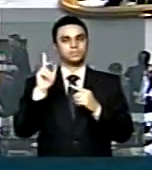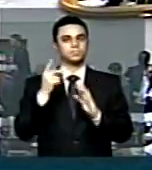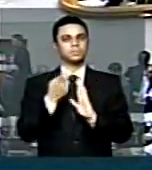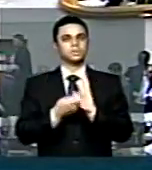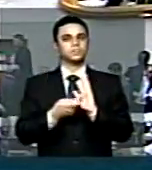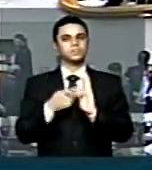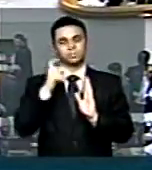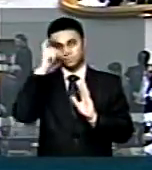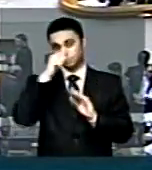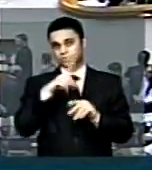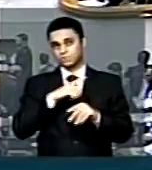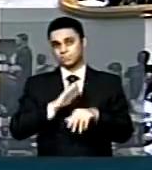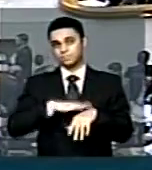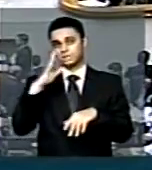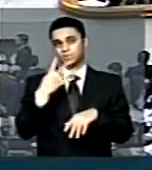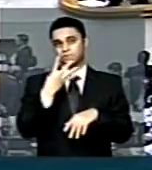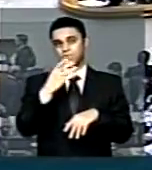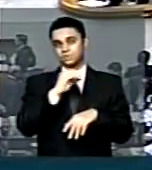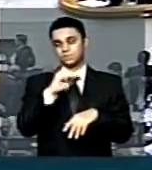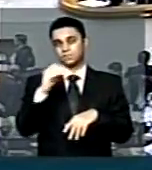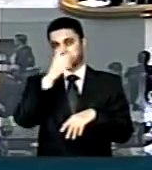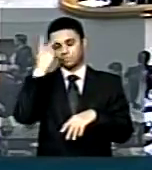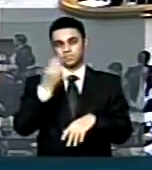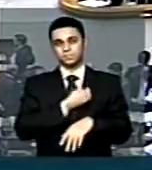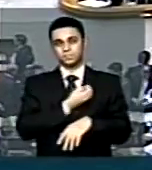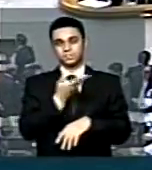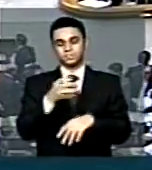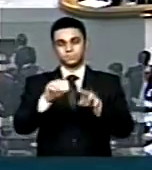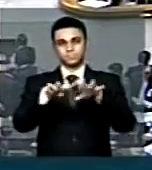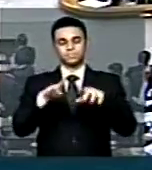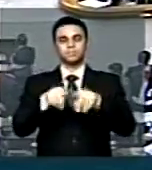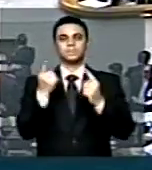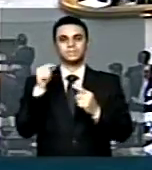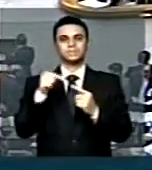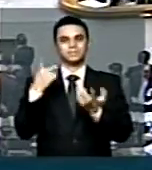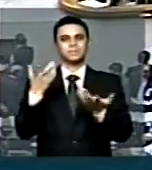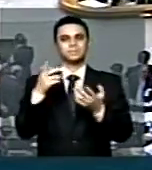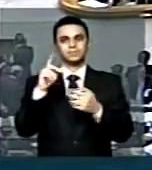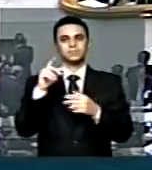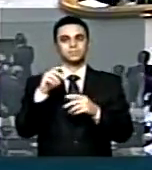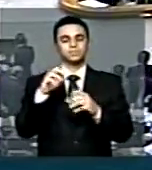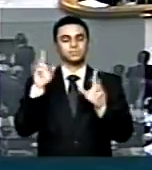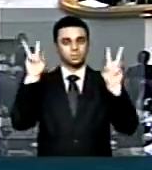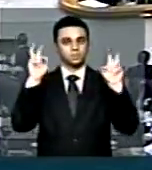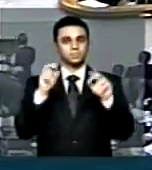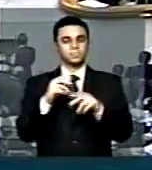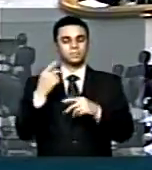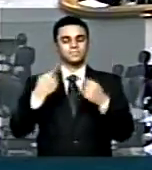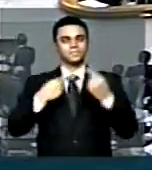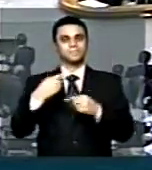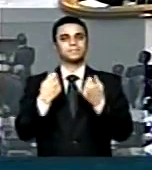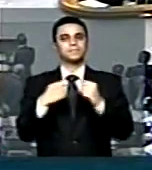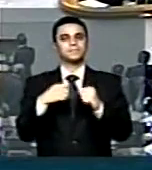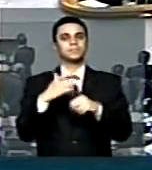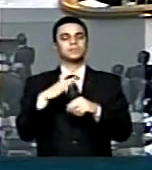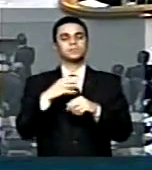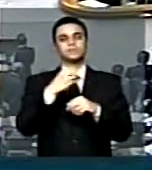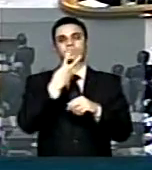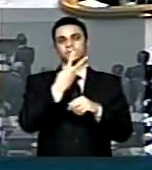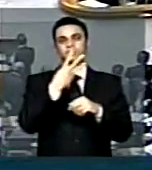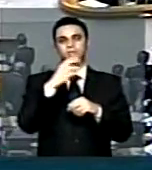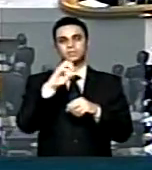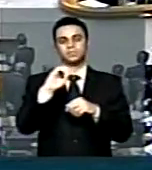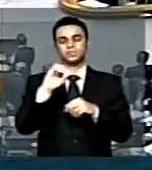está alto, há mais de 400 parlamentares em plenário, mas de qualquer forma, por ser um tema polêmico, a proposta de emenda à Constituição precisa de pelo menos 308 votos